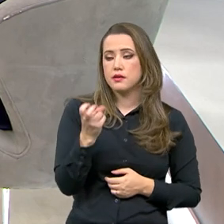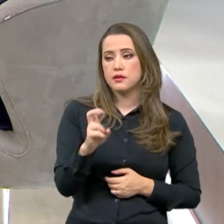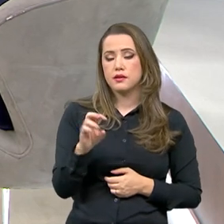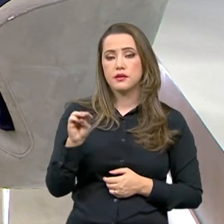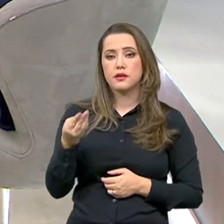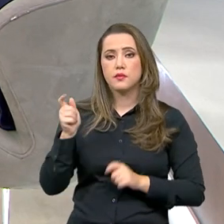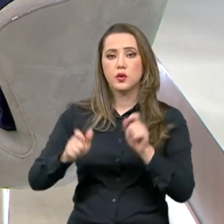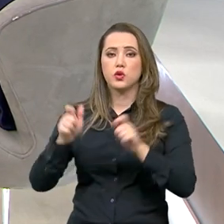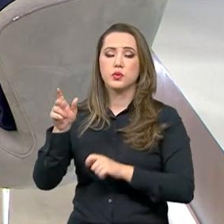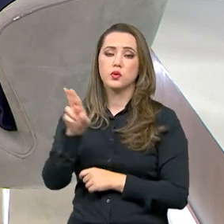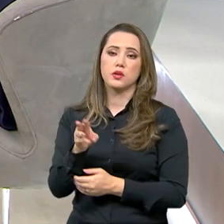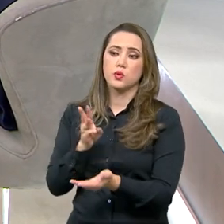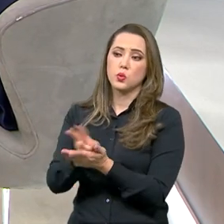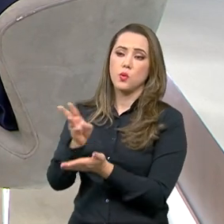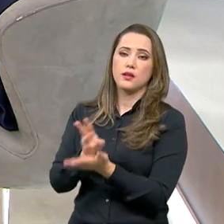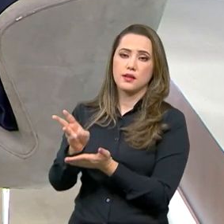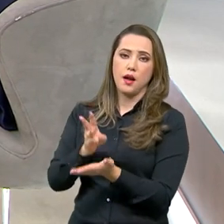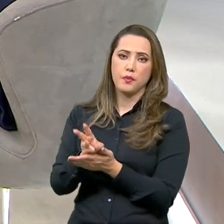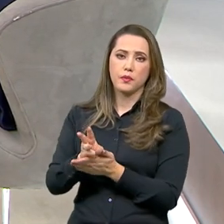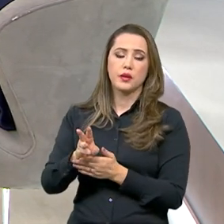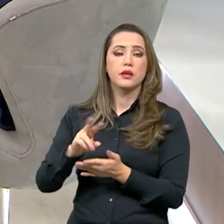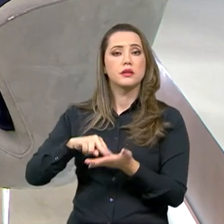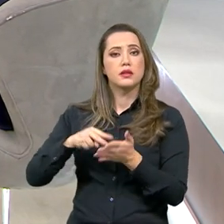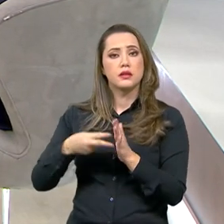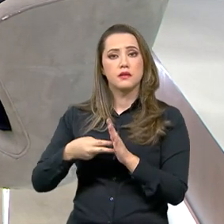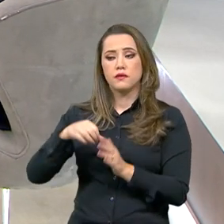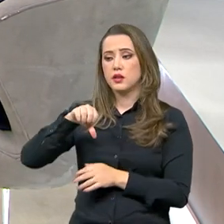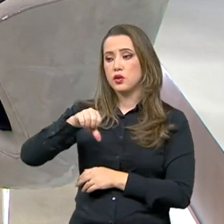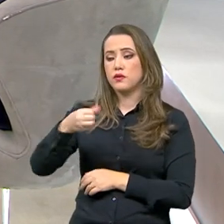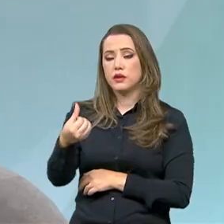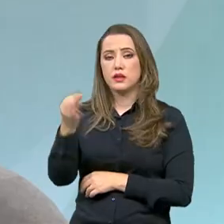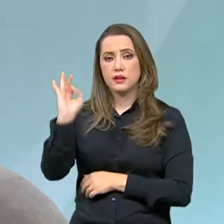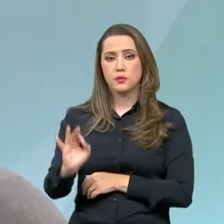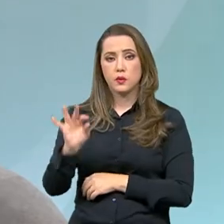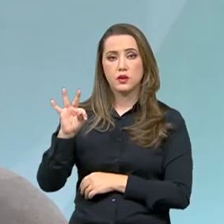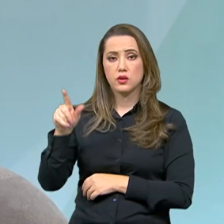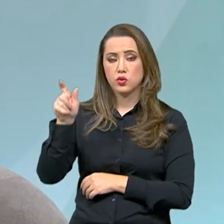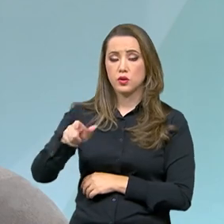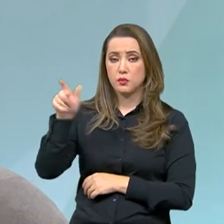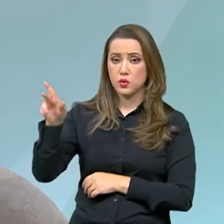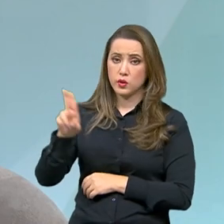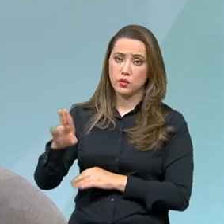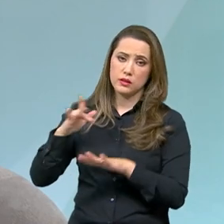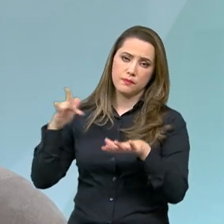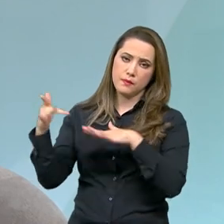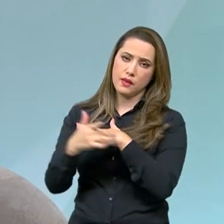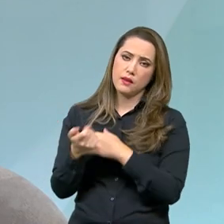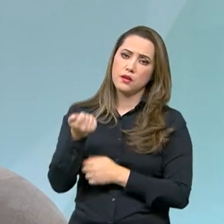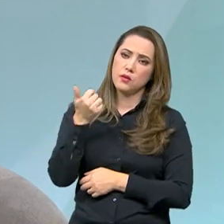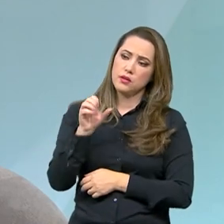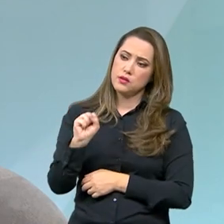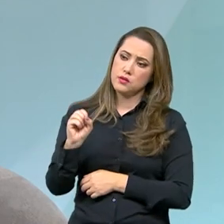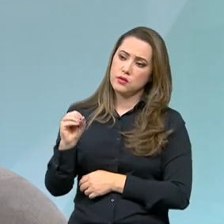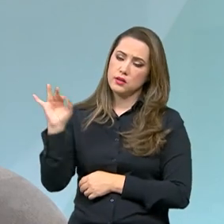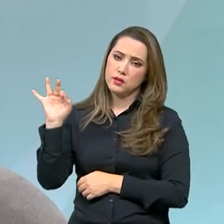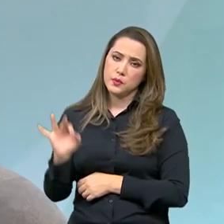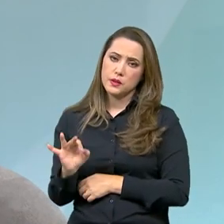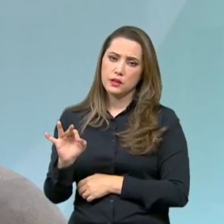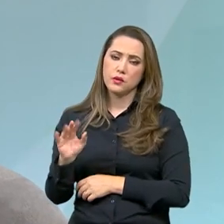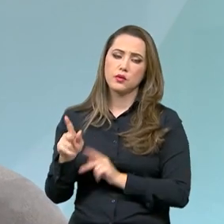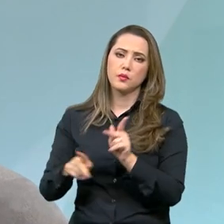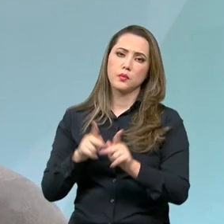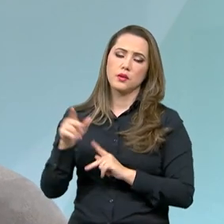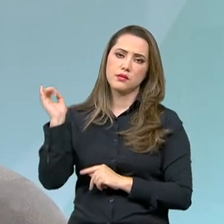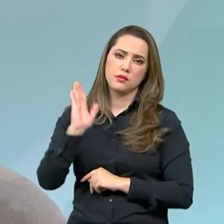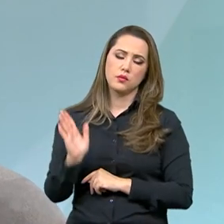WhatsApp, que correspondem a 96% dos usuários de redes sociais no Brasil e 80%, quase 80% da população brasileira que vão